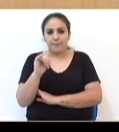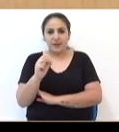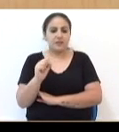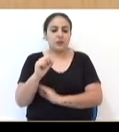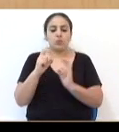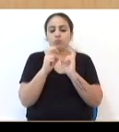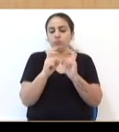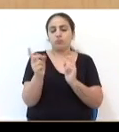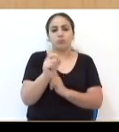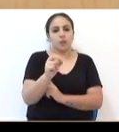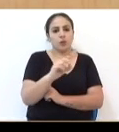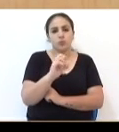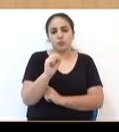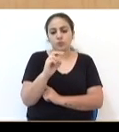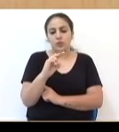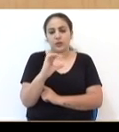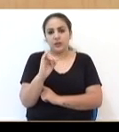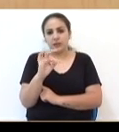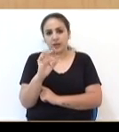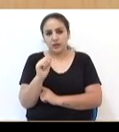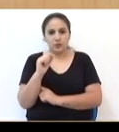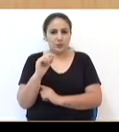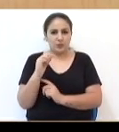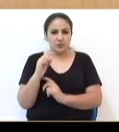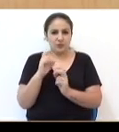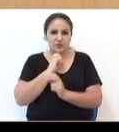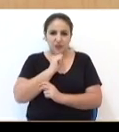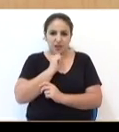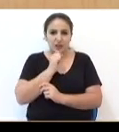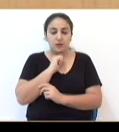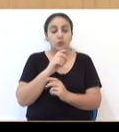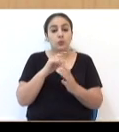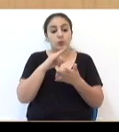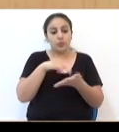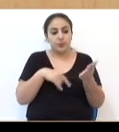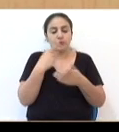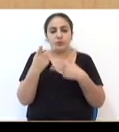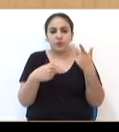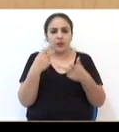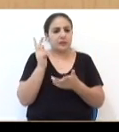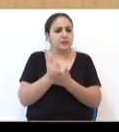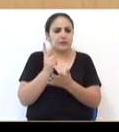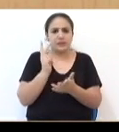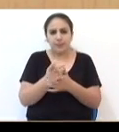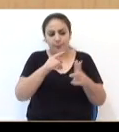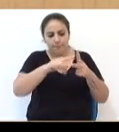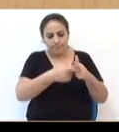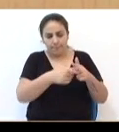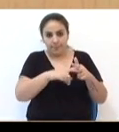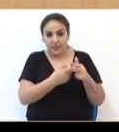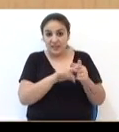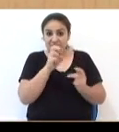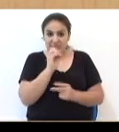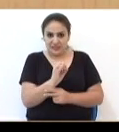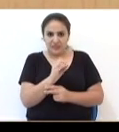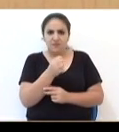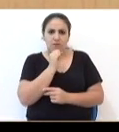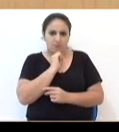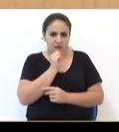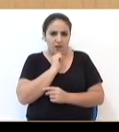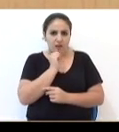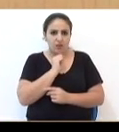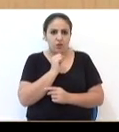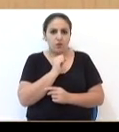sucateados. O documento afirma que a autarquia sempre providenciou o conserto da frota quando os veículos que são